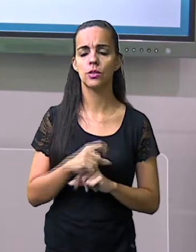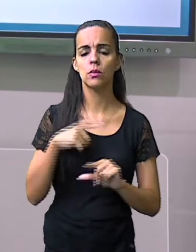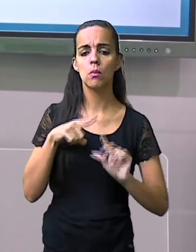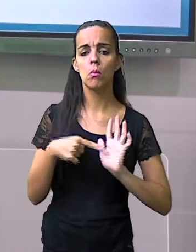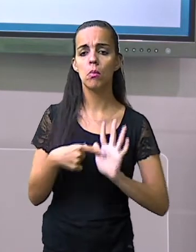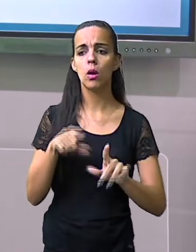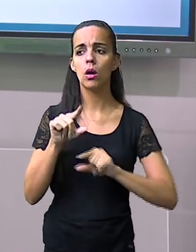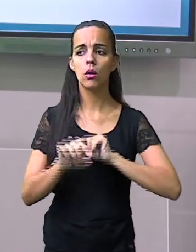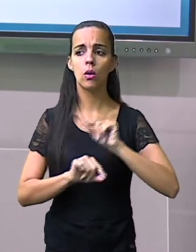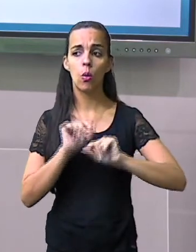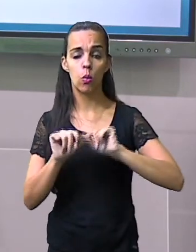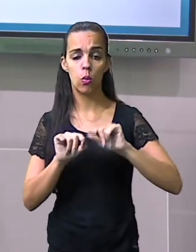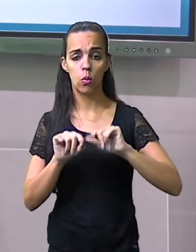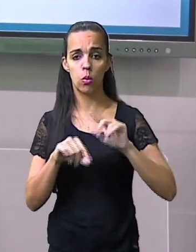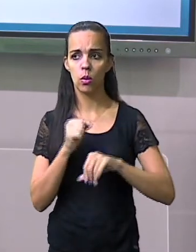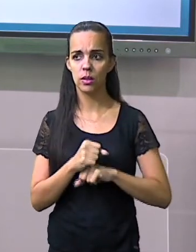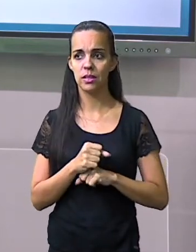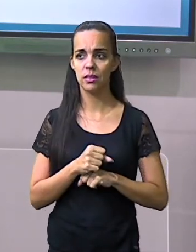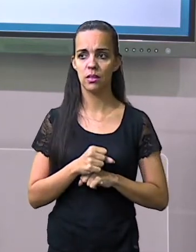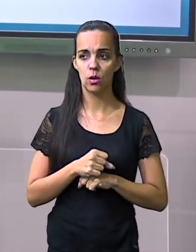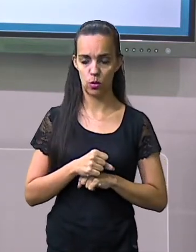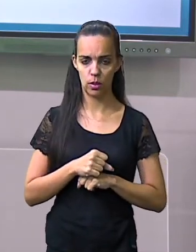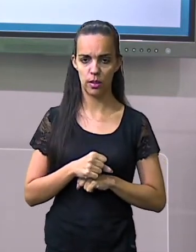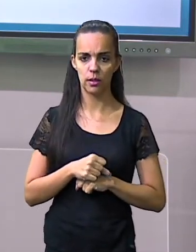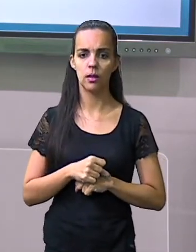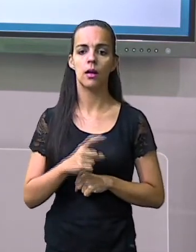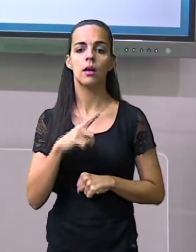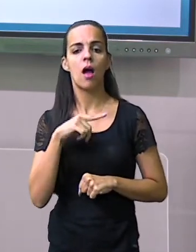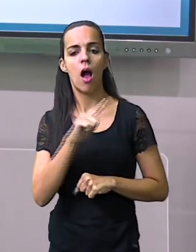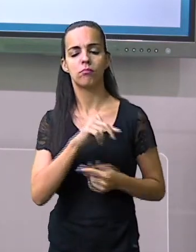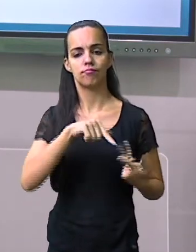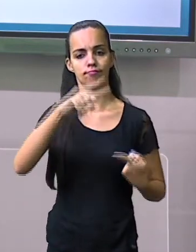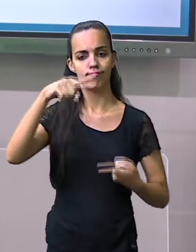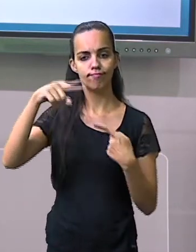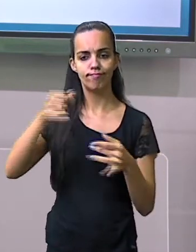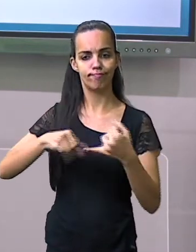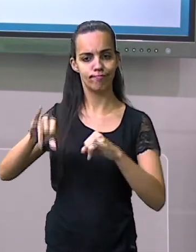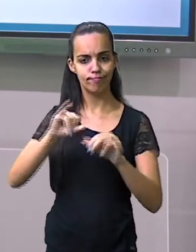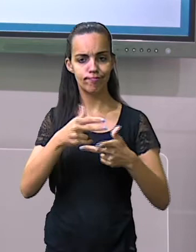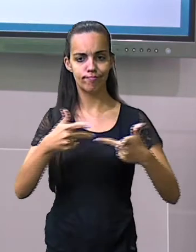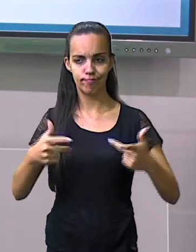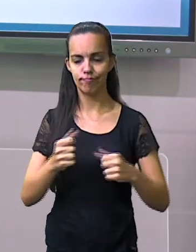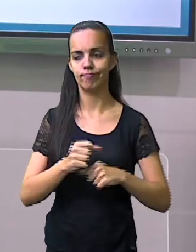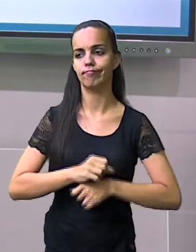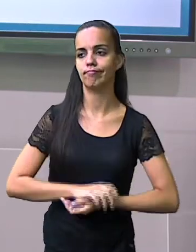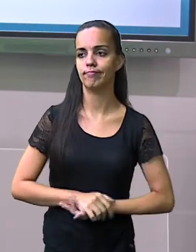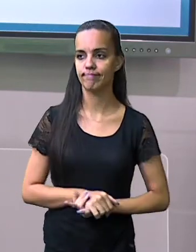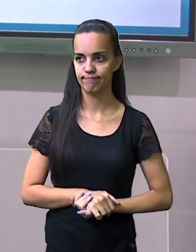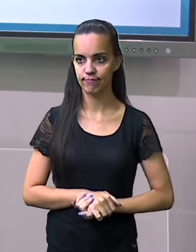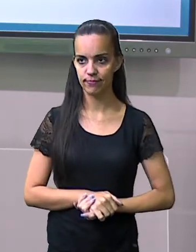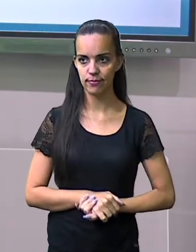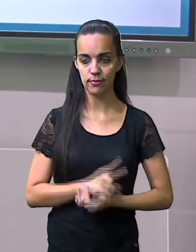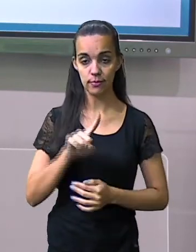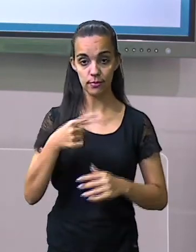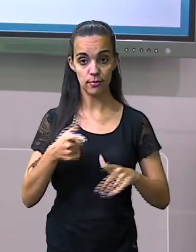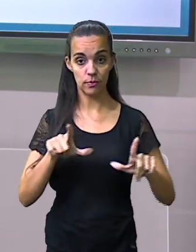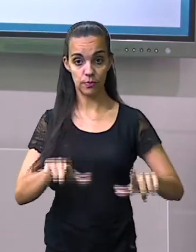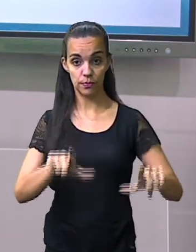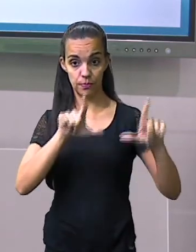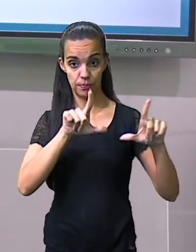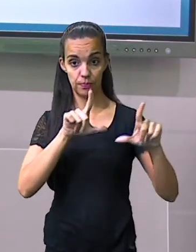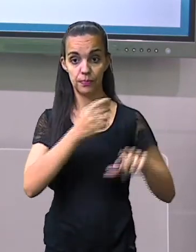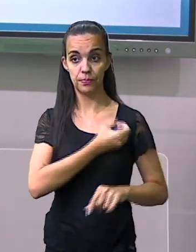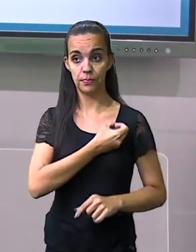químicos. Então, seria aqui o número dois, associado à placa número dois. Já a placa número